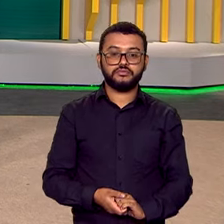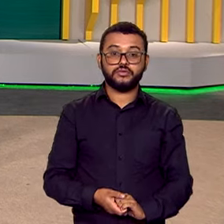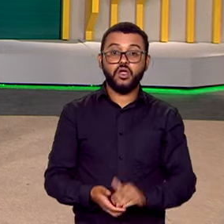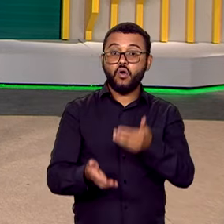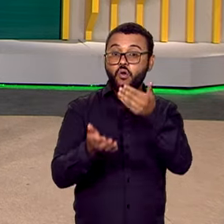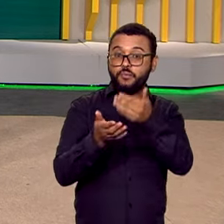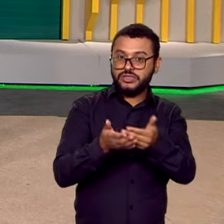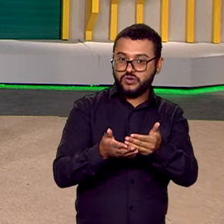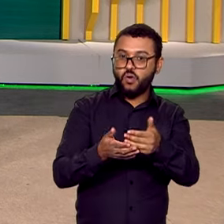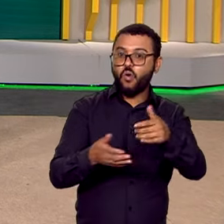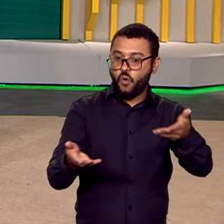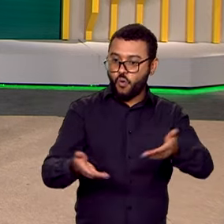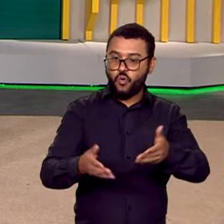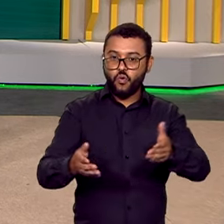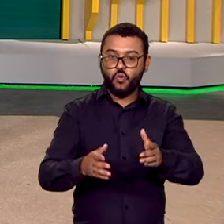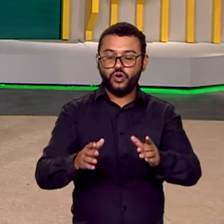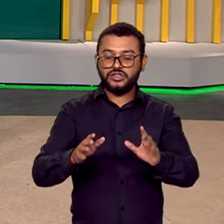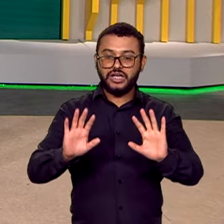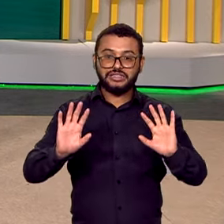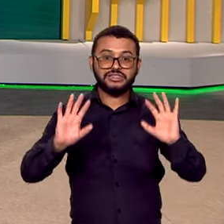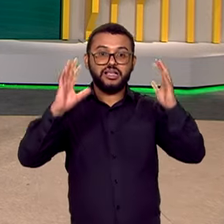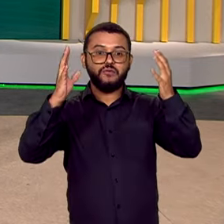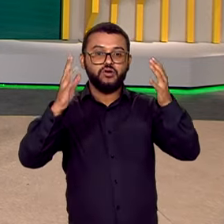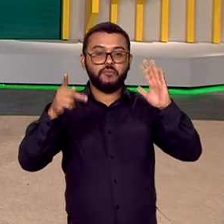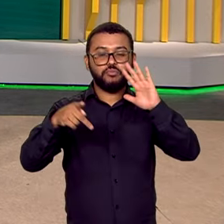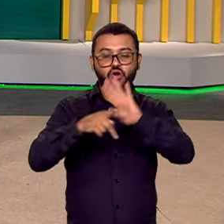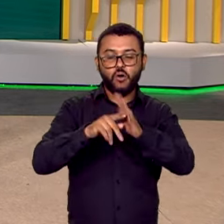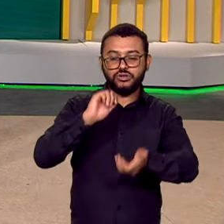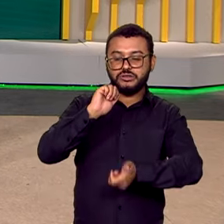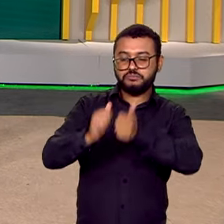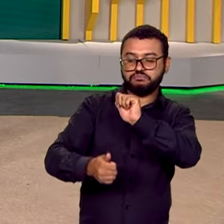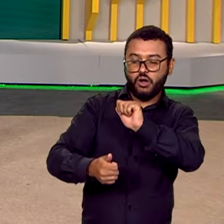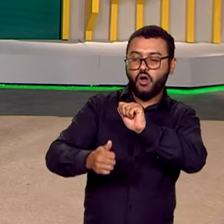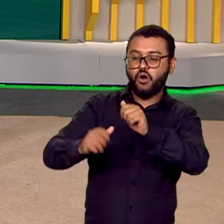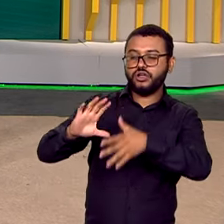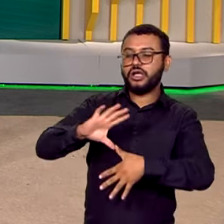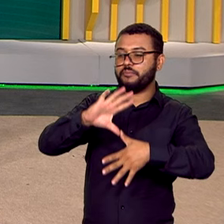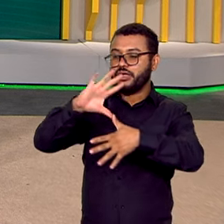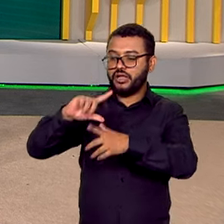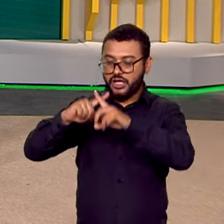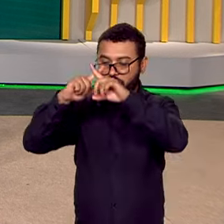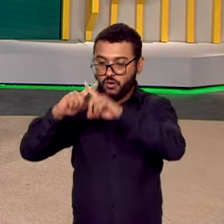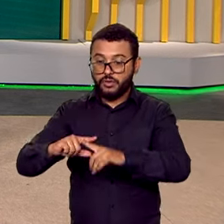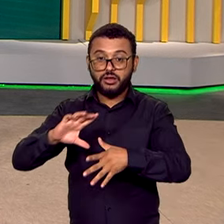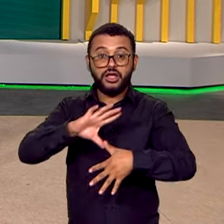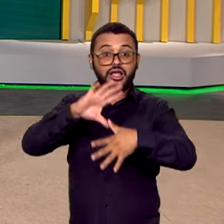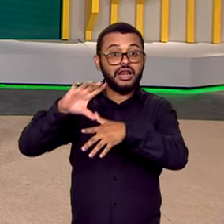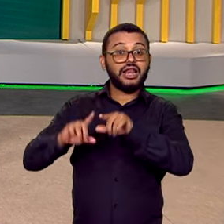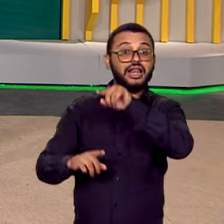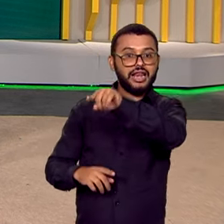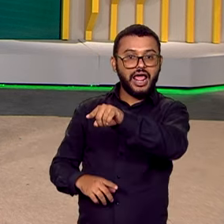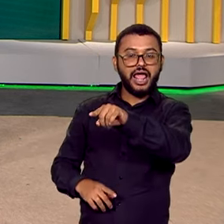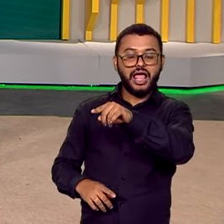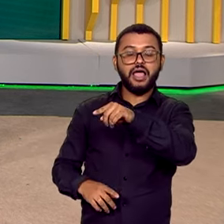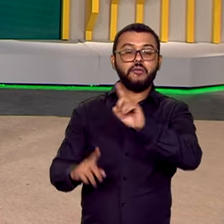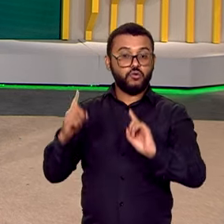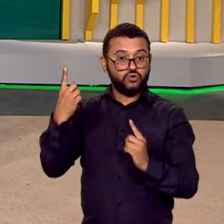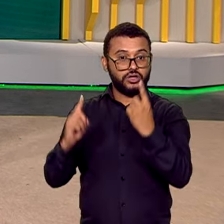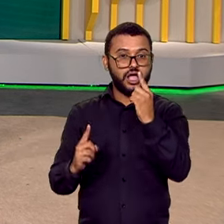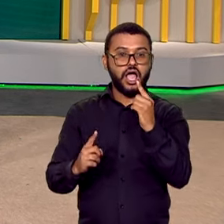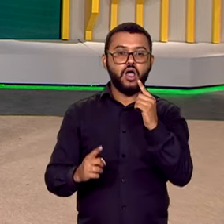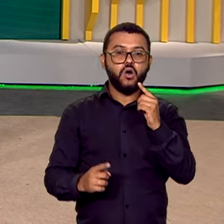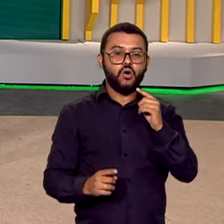Começou agora há pouco a cerimônia de abertura dos Jogos Parapan-Americanos de Santiago, no Chile. Os atletas